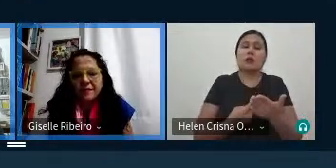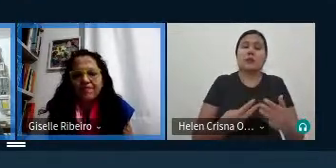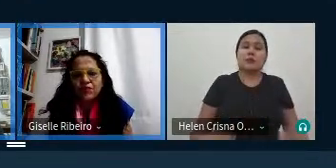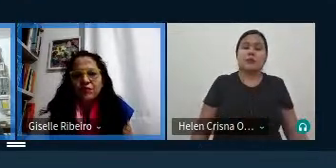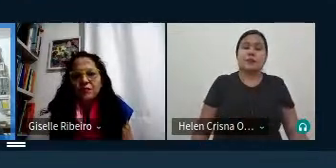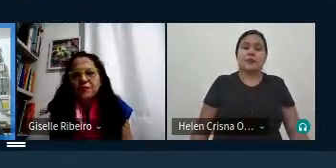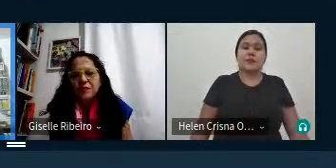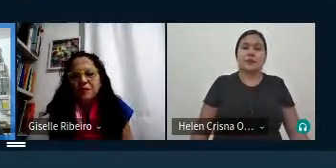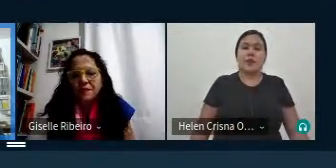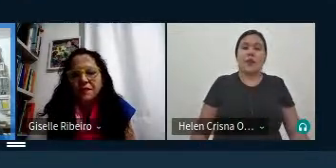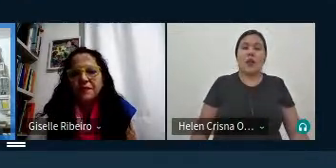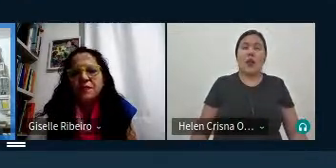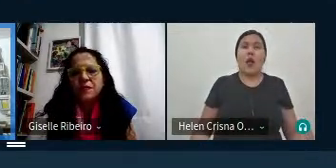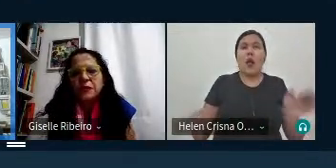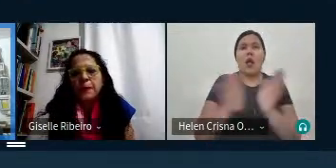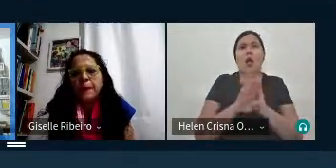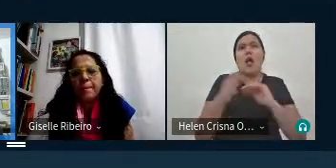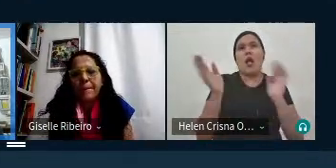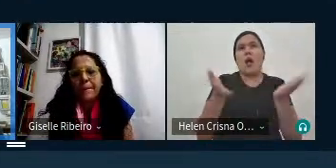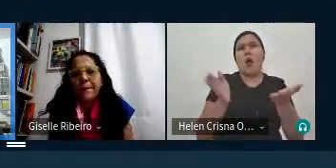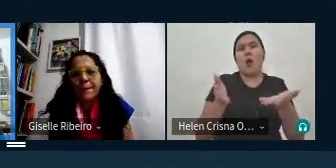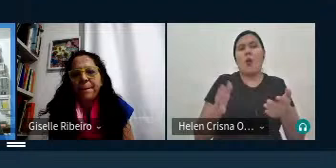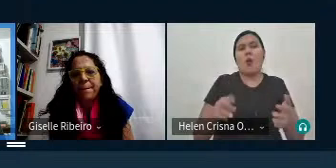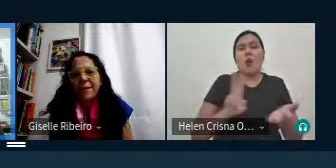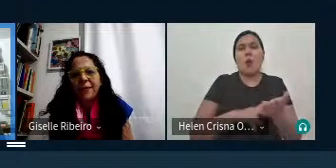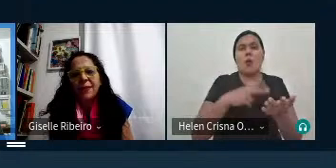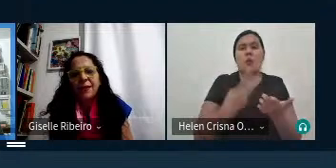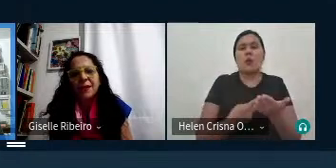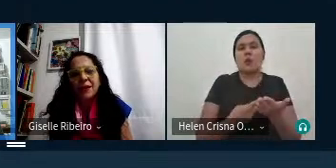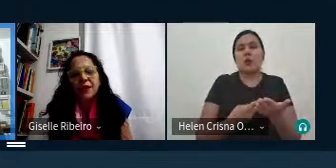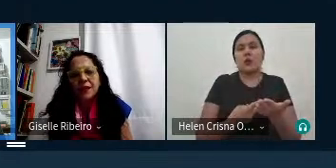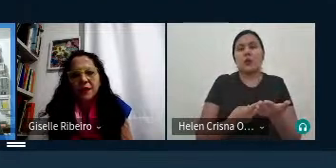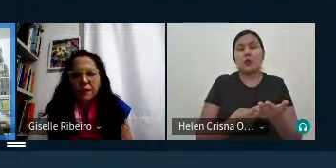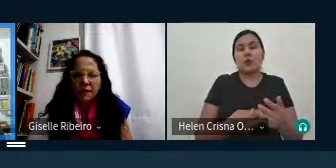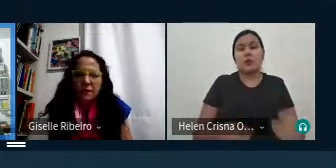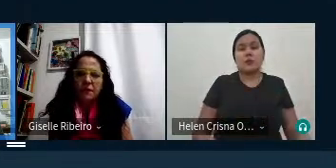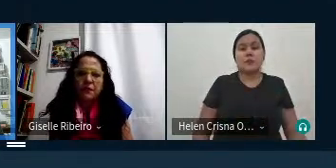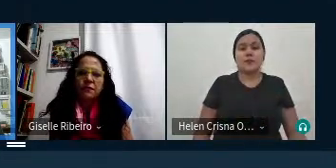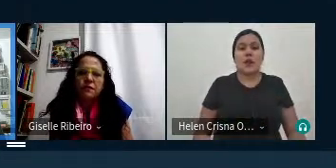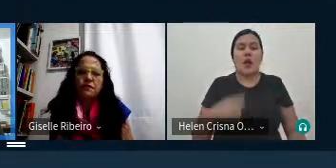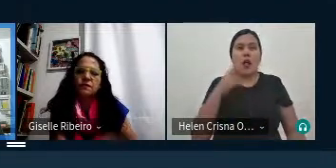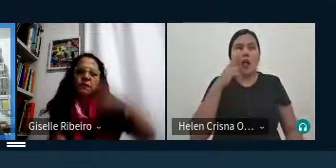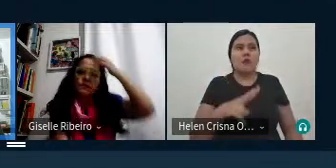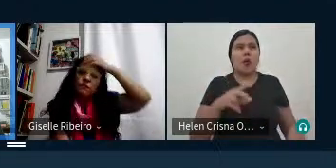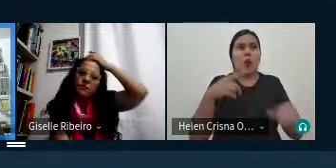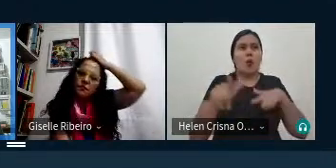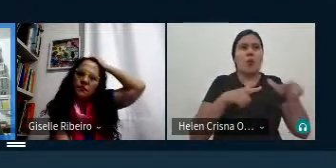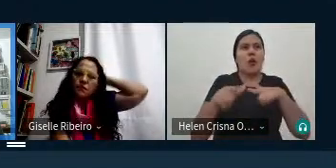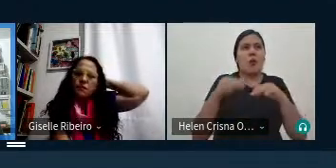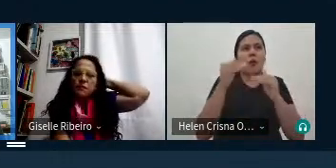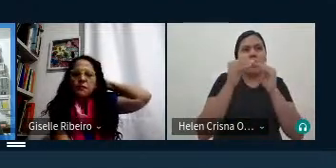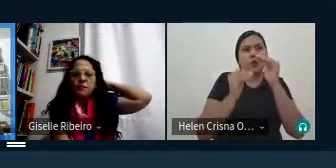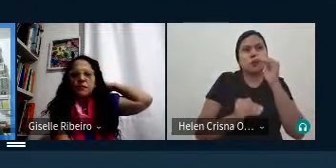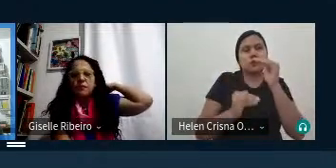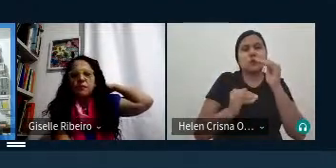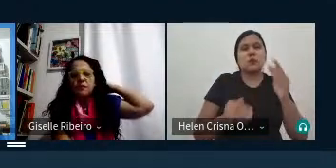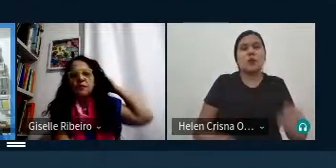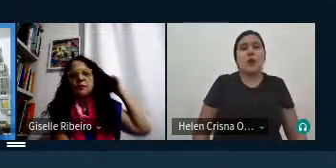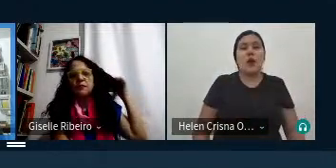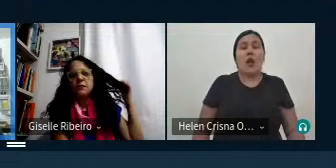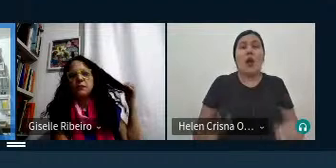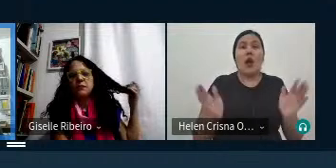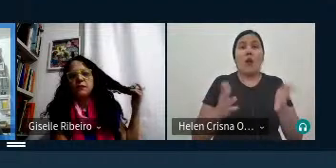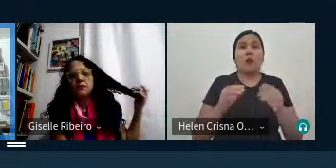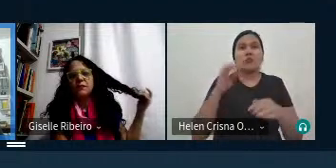até hoje assim quando você fala que a tradução ela não é ela é vista como um trabalho inferior imagina agora na questão do